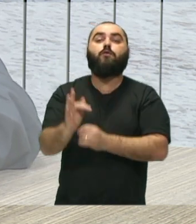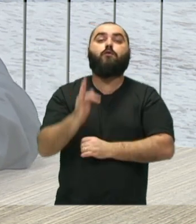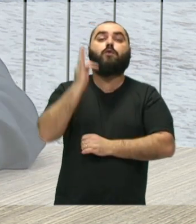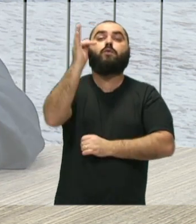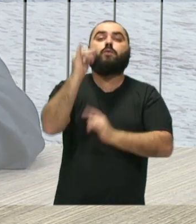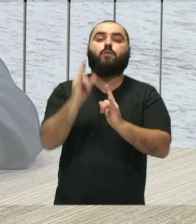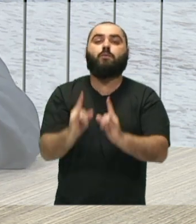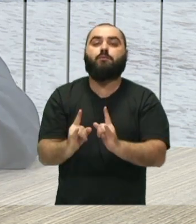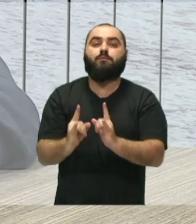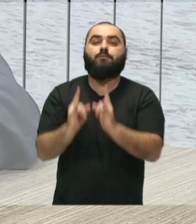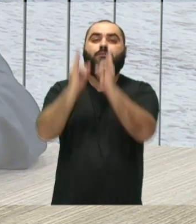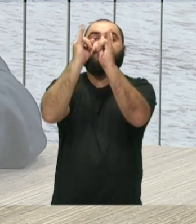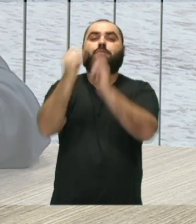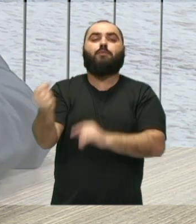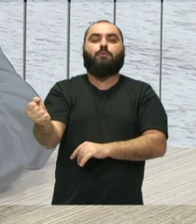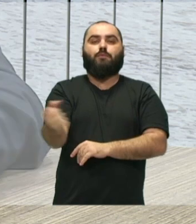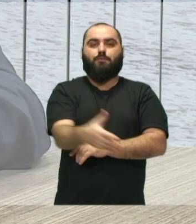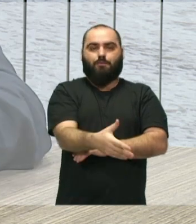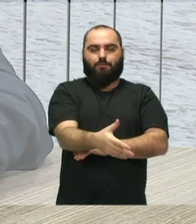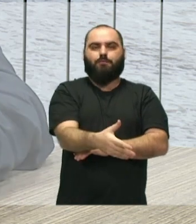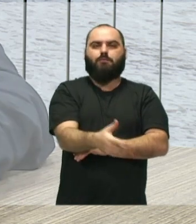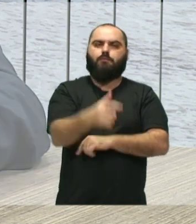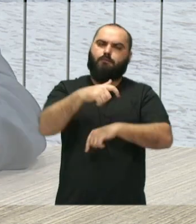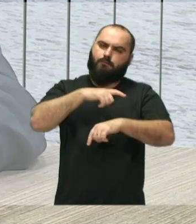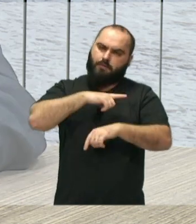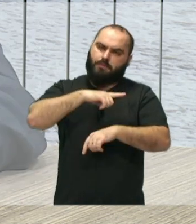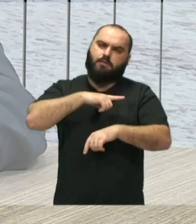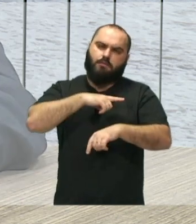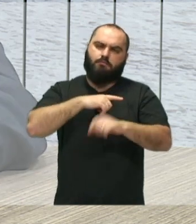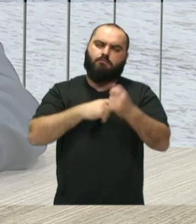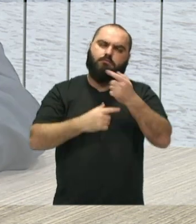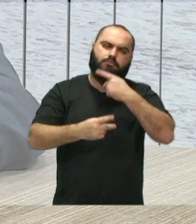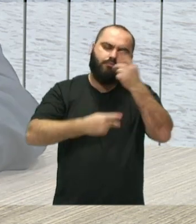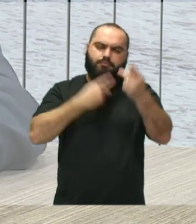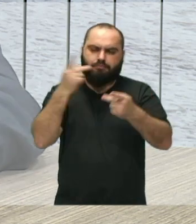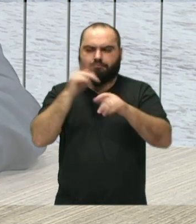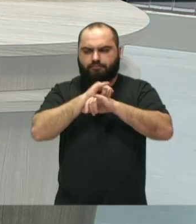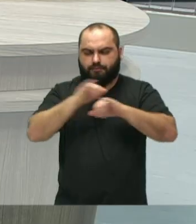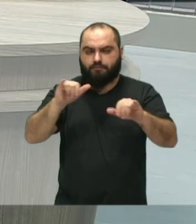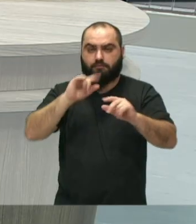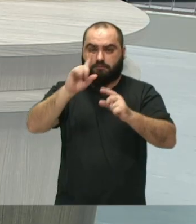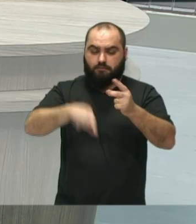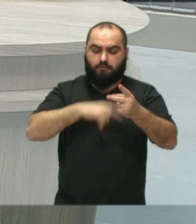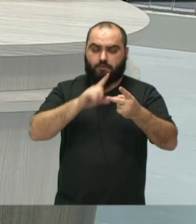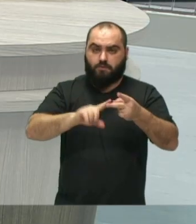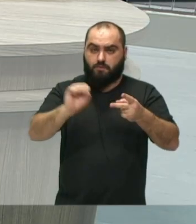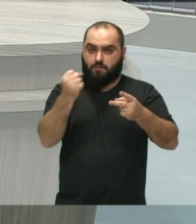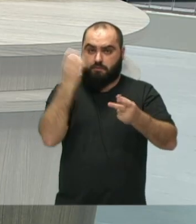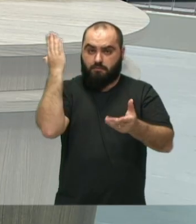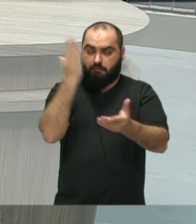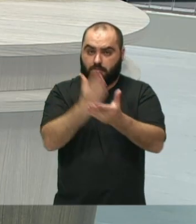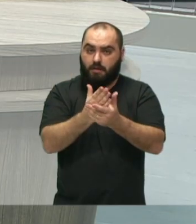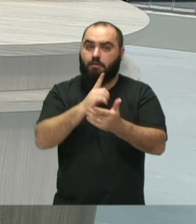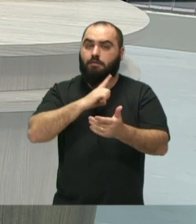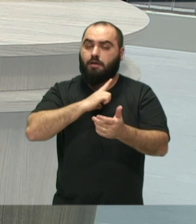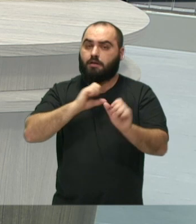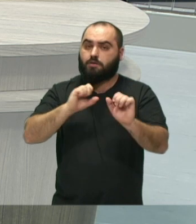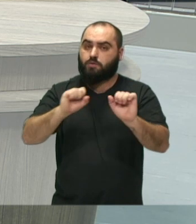do conservatório, e aí vão haver algumas falas, né? E aí, depois, na sequência, às oito e meia, acontece o show,